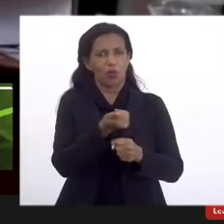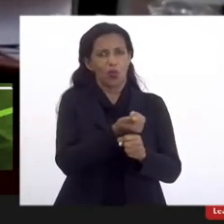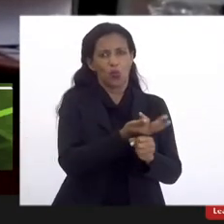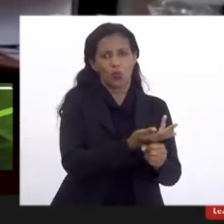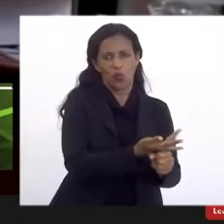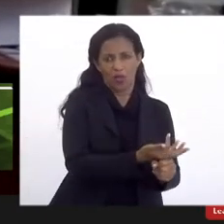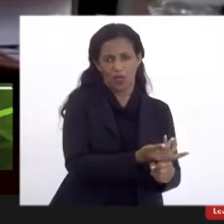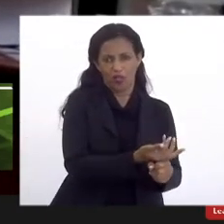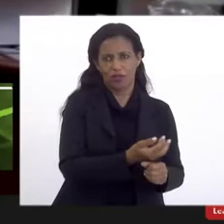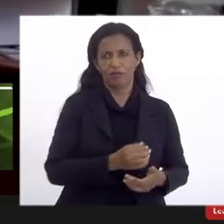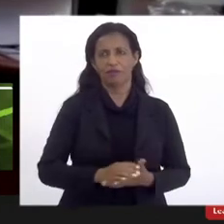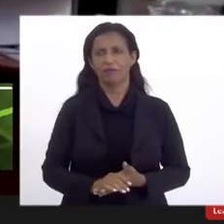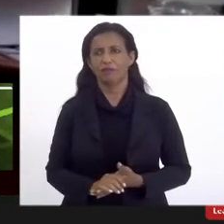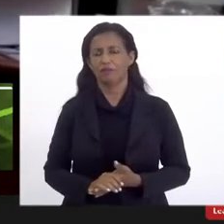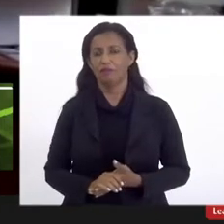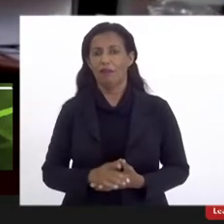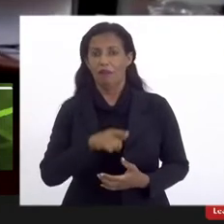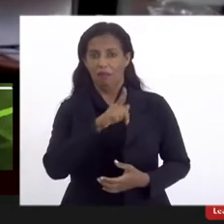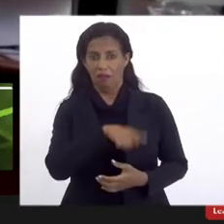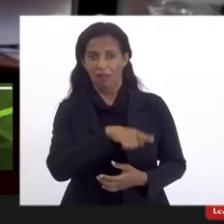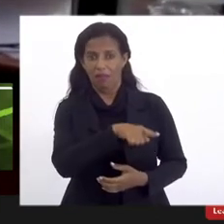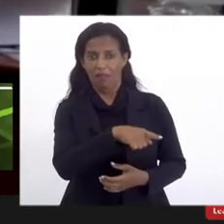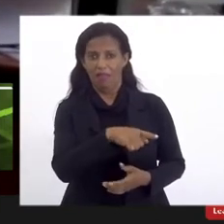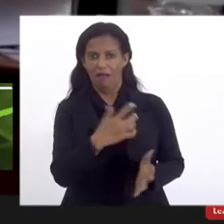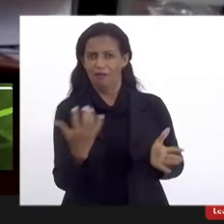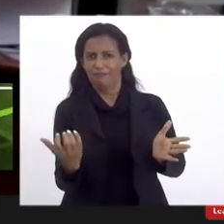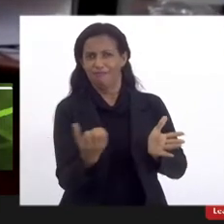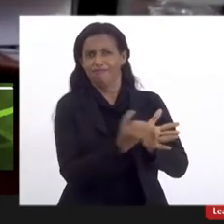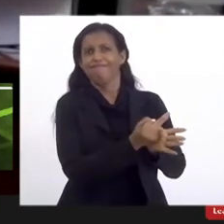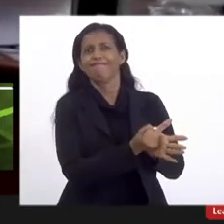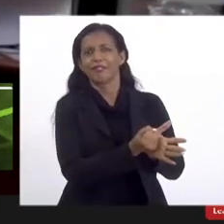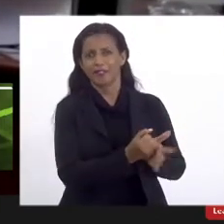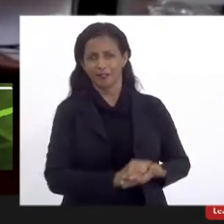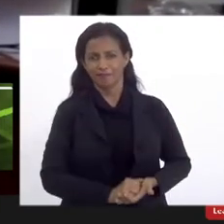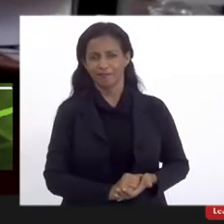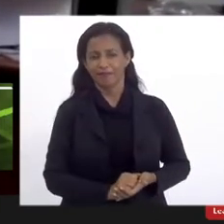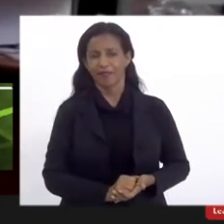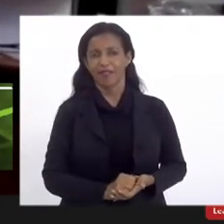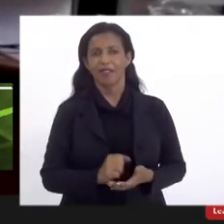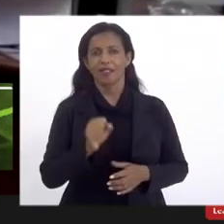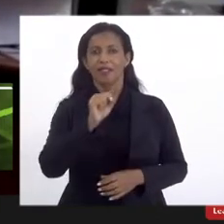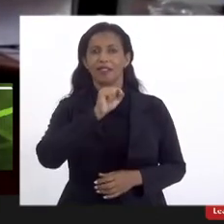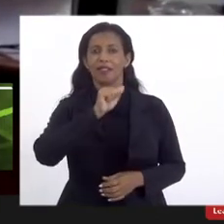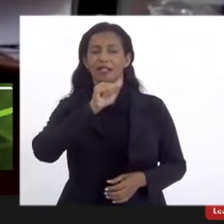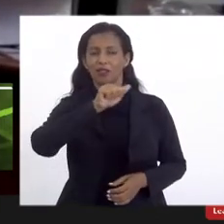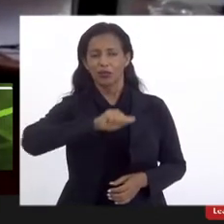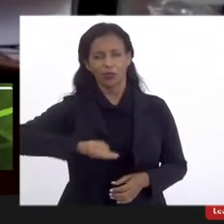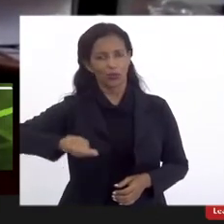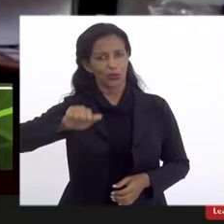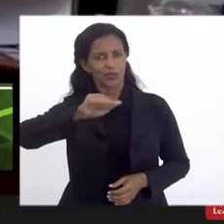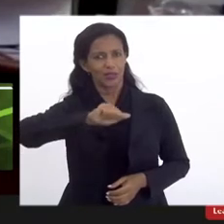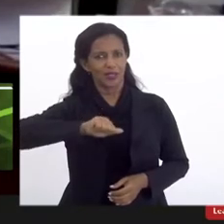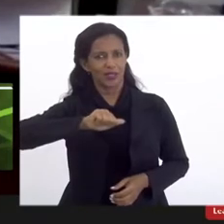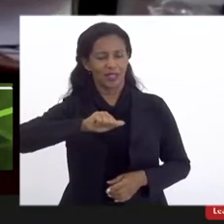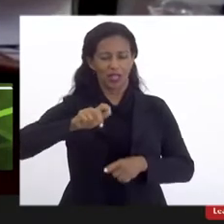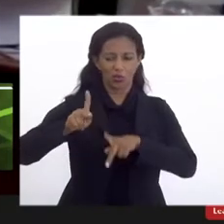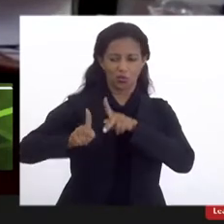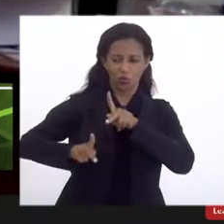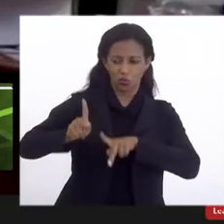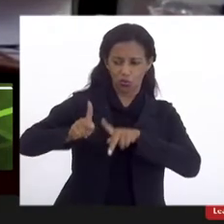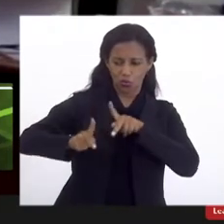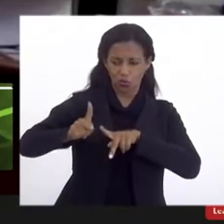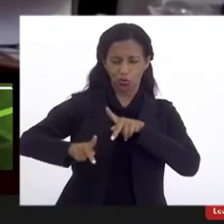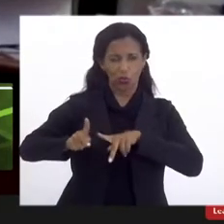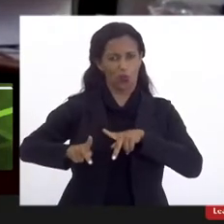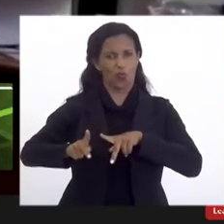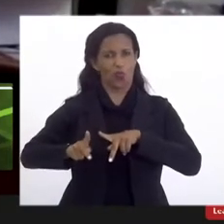é realmente um patrimônio da sociedade, do povo do estado do Rio de Janeiro,